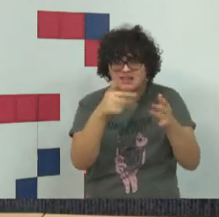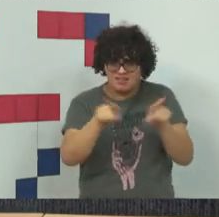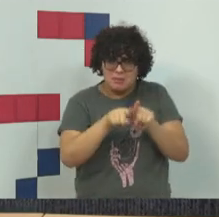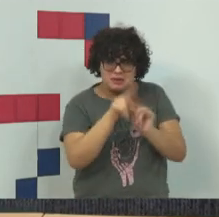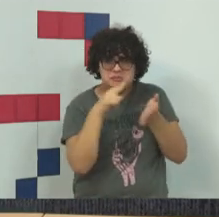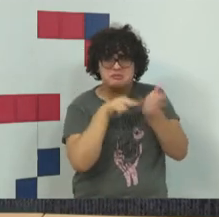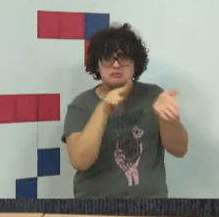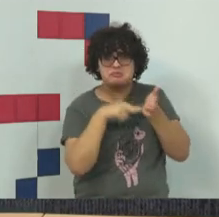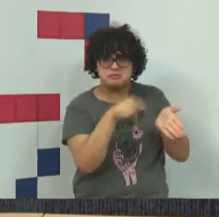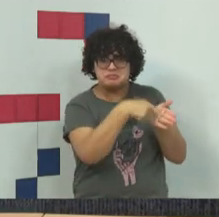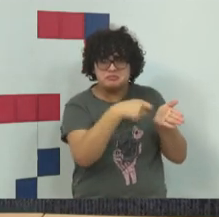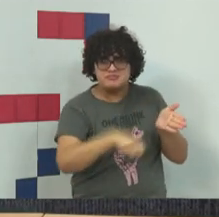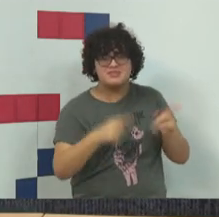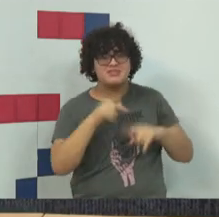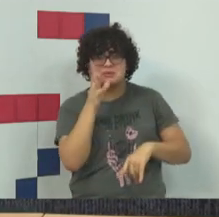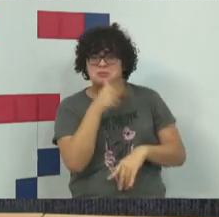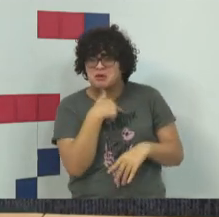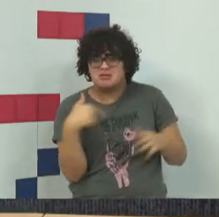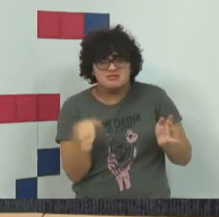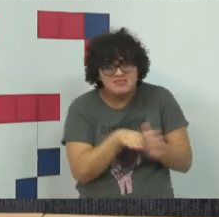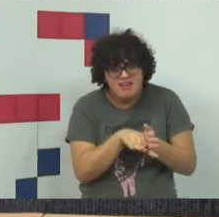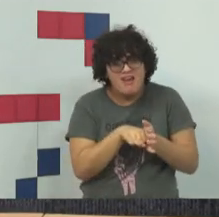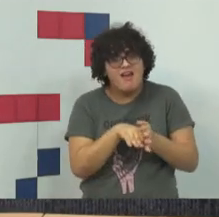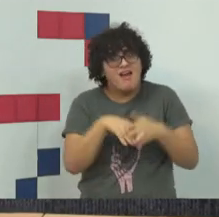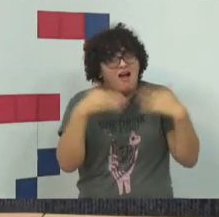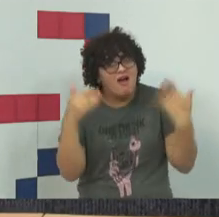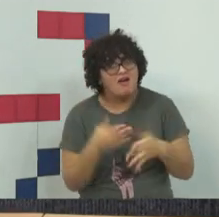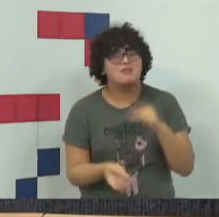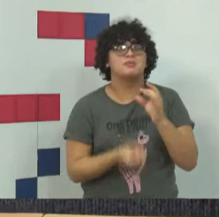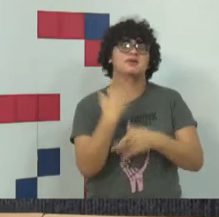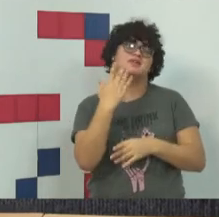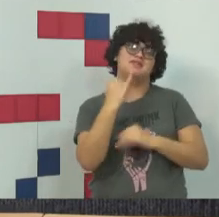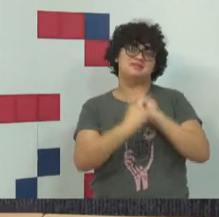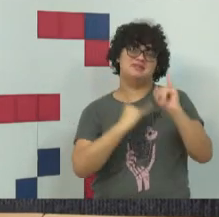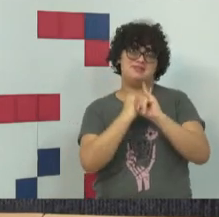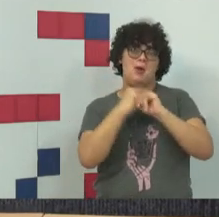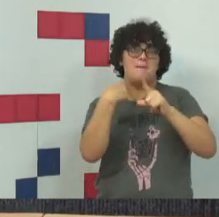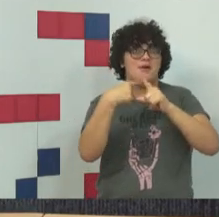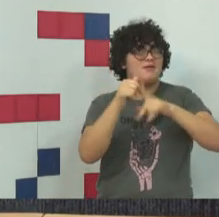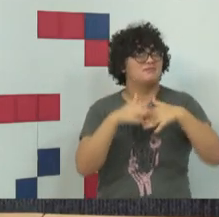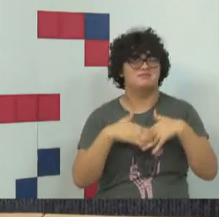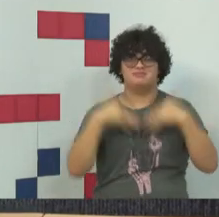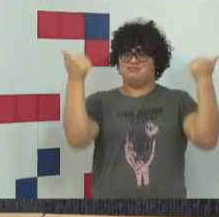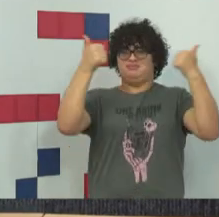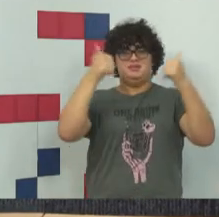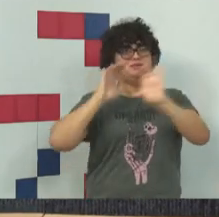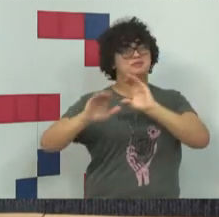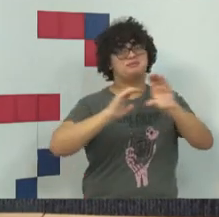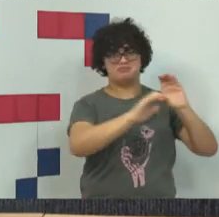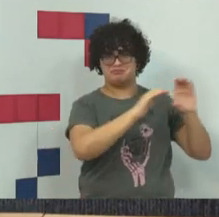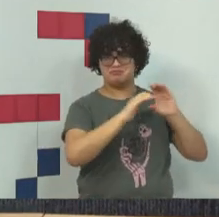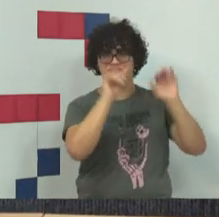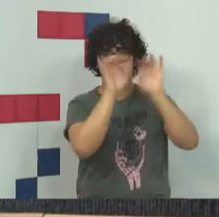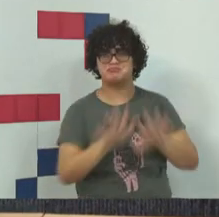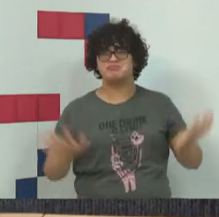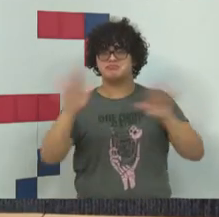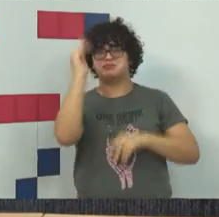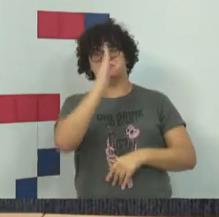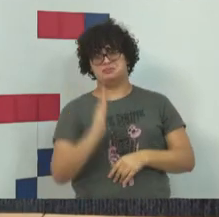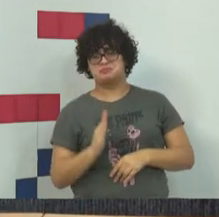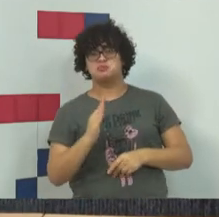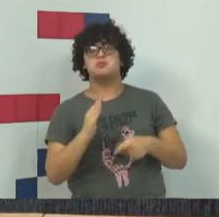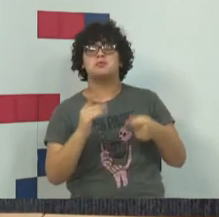e isso se incorpora na vida das pessoas, porque a universidade abraça esse assunto e, na verdade,